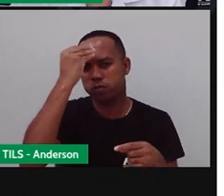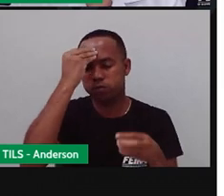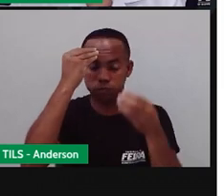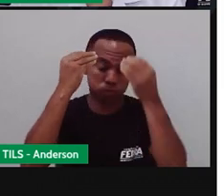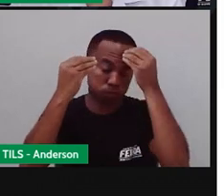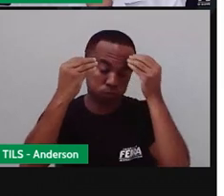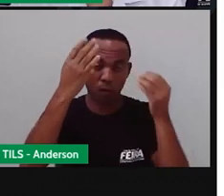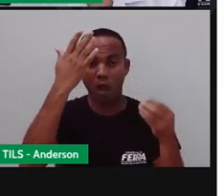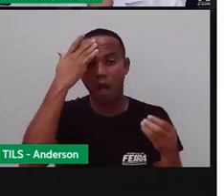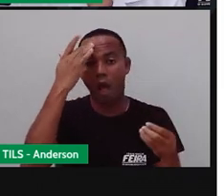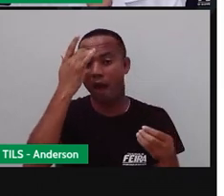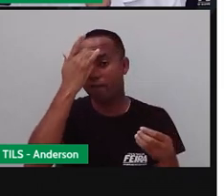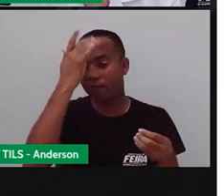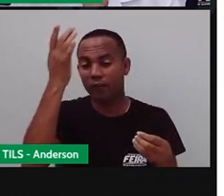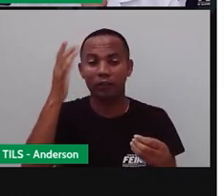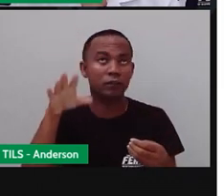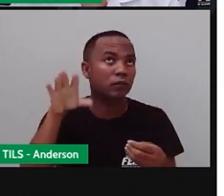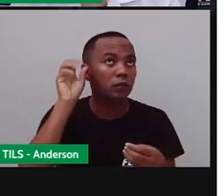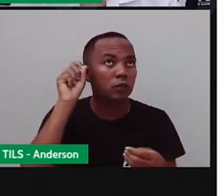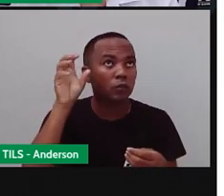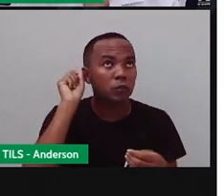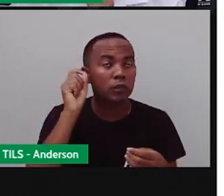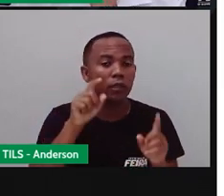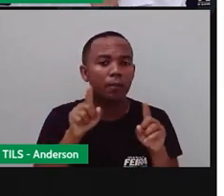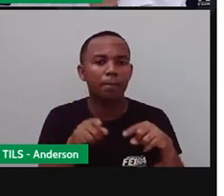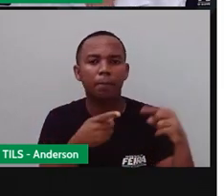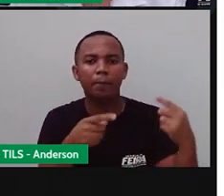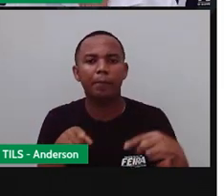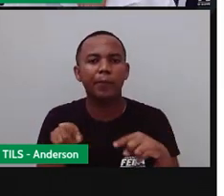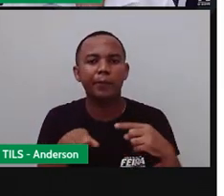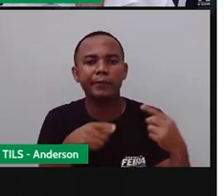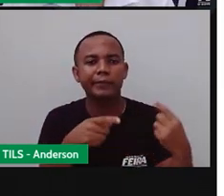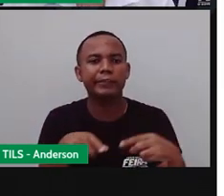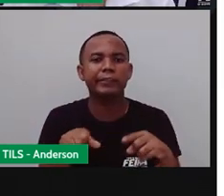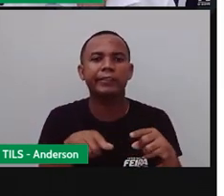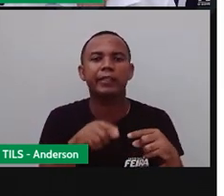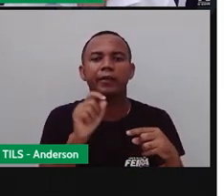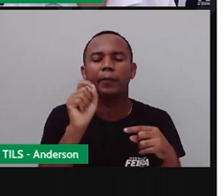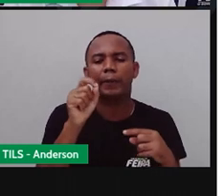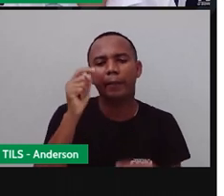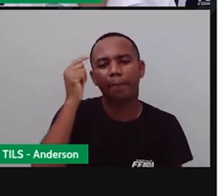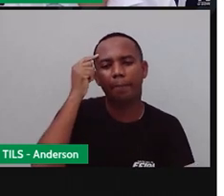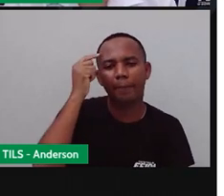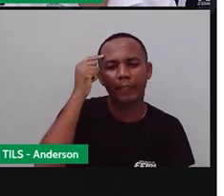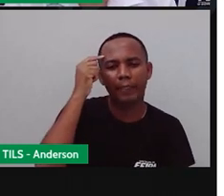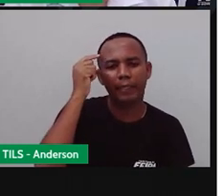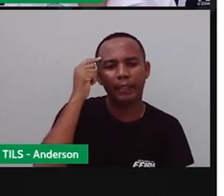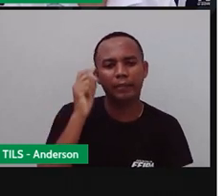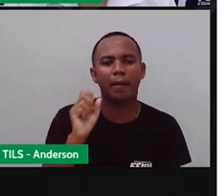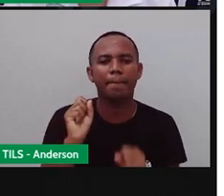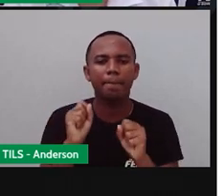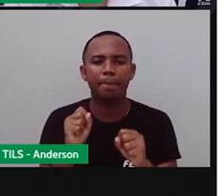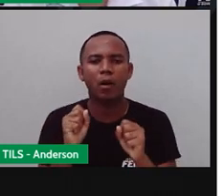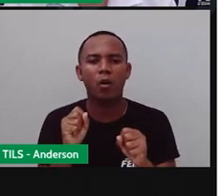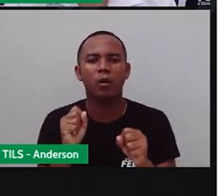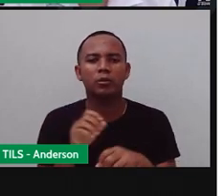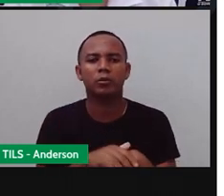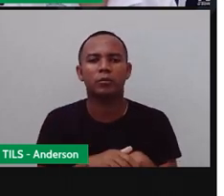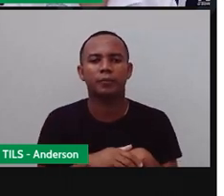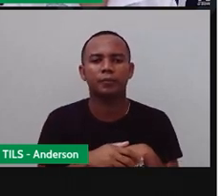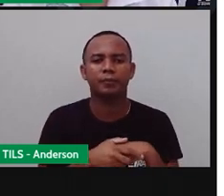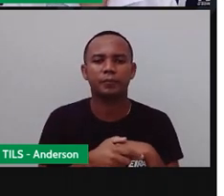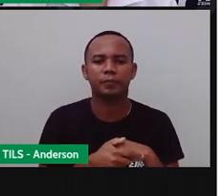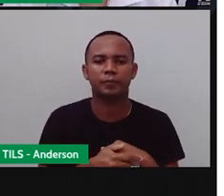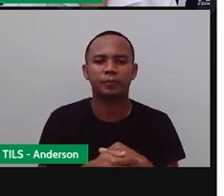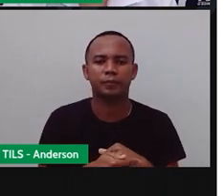Memorizáveis. Então, você ouve a música, então, automaticamente, você já pensa. Ah, eu posso... é fácil de memorizar.